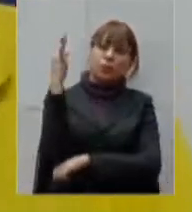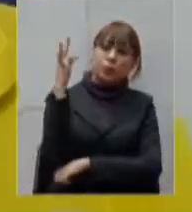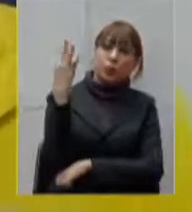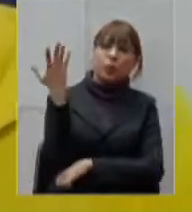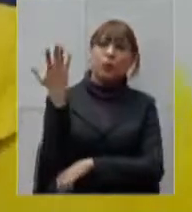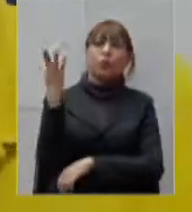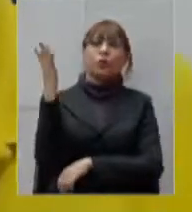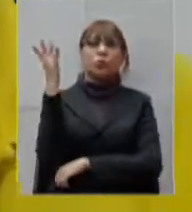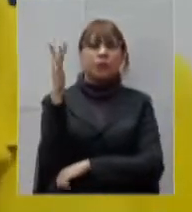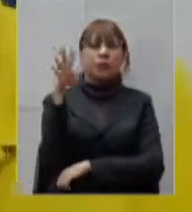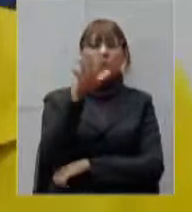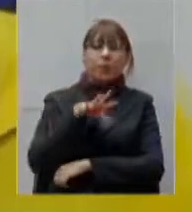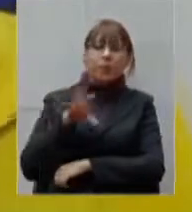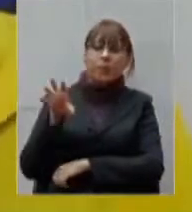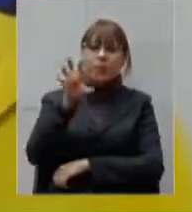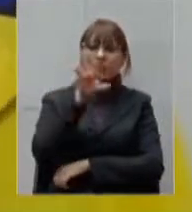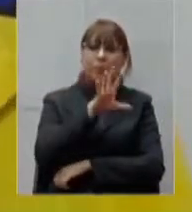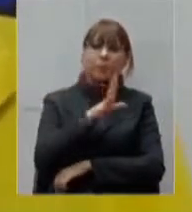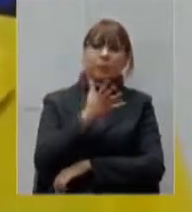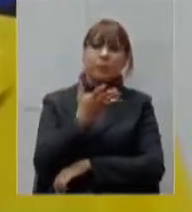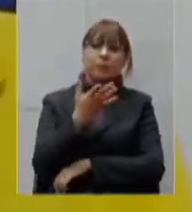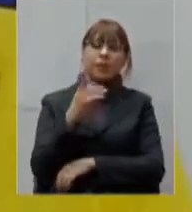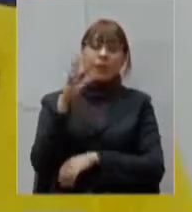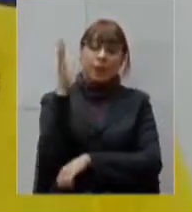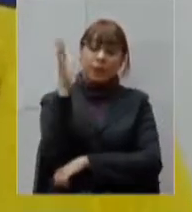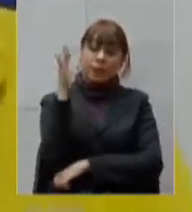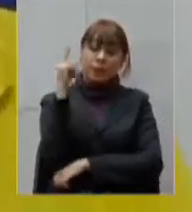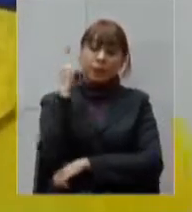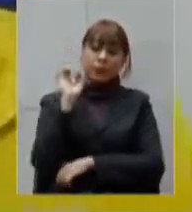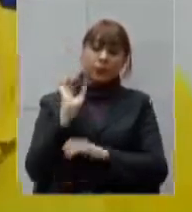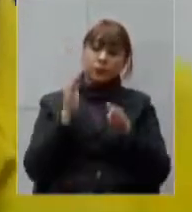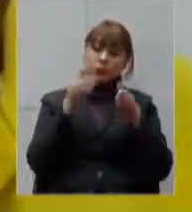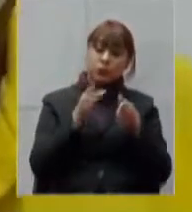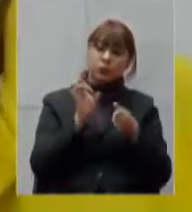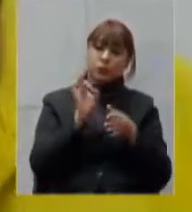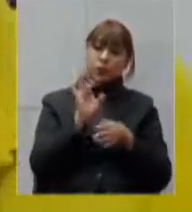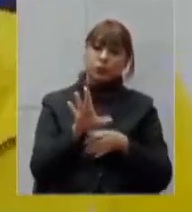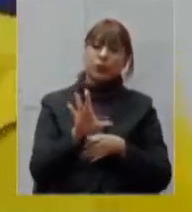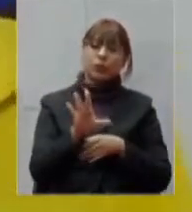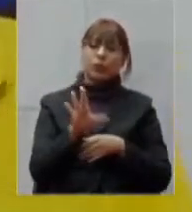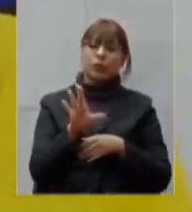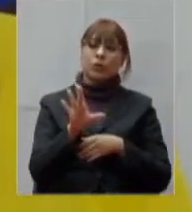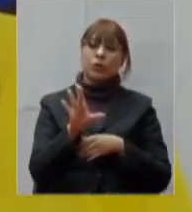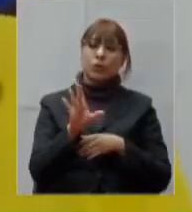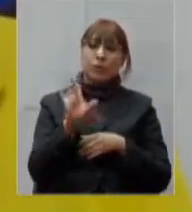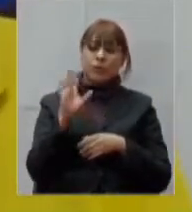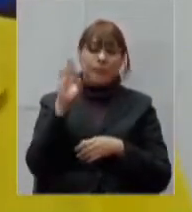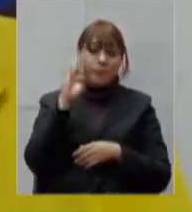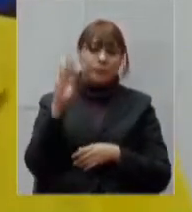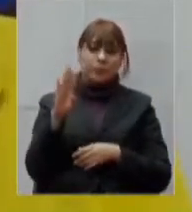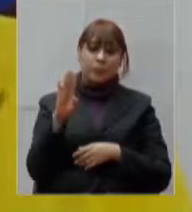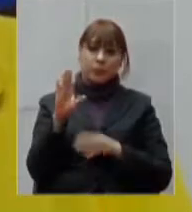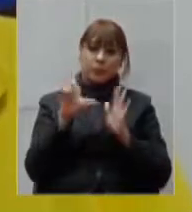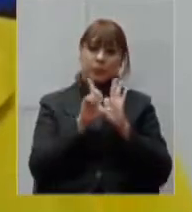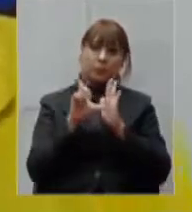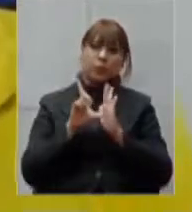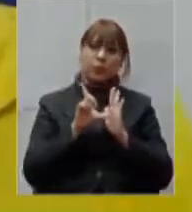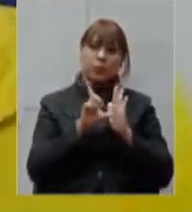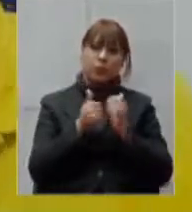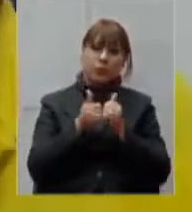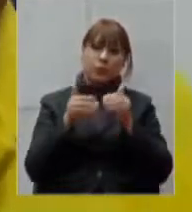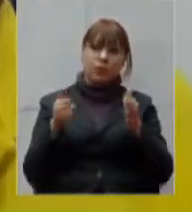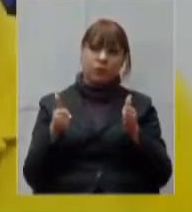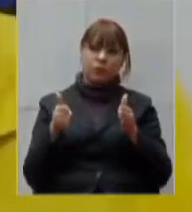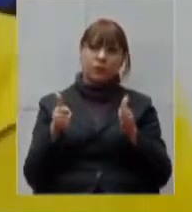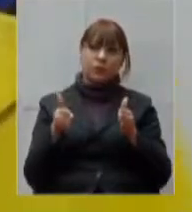Patinga nós já havíamos fechado somente o essencial próximo a 17 dias e agora, diante desses números que